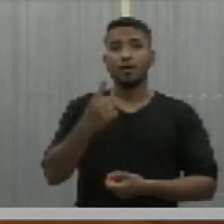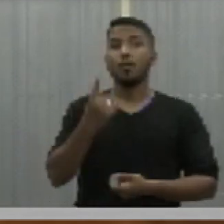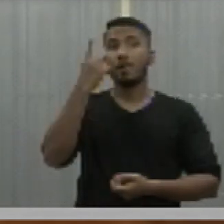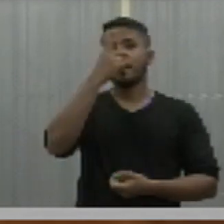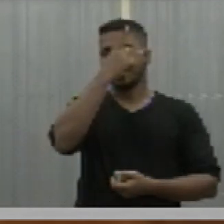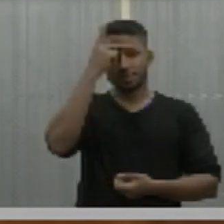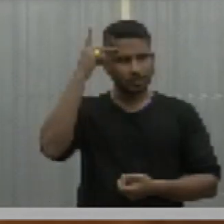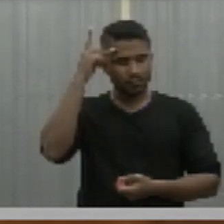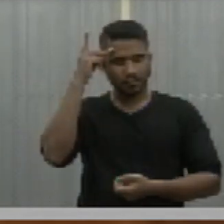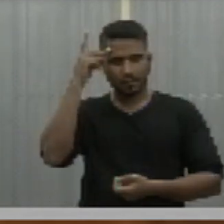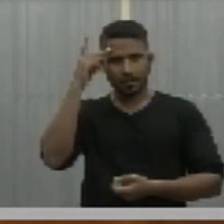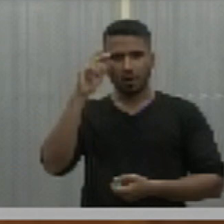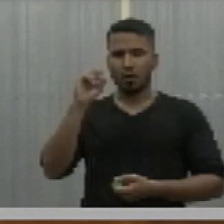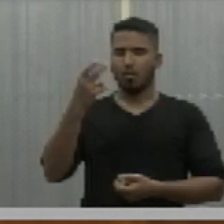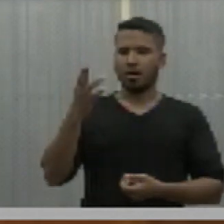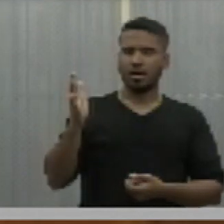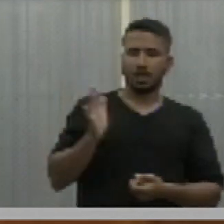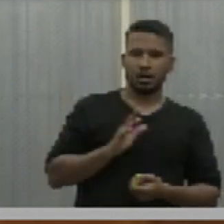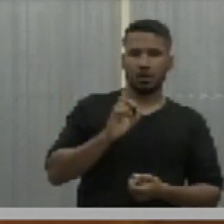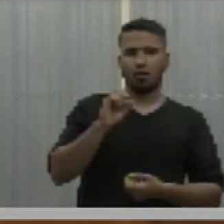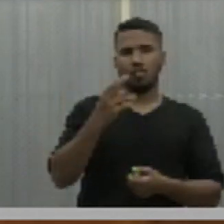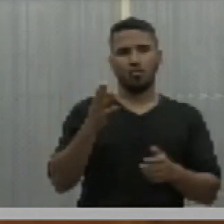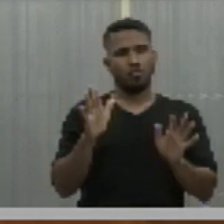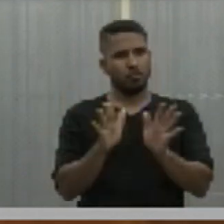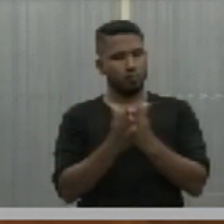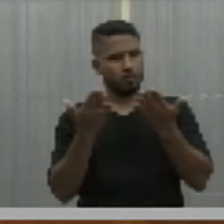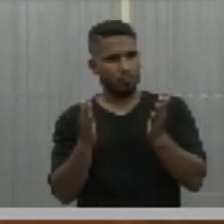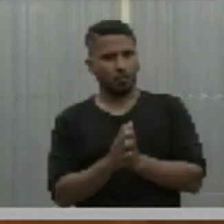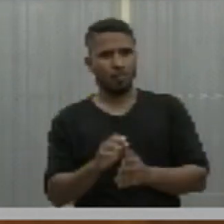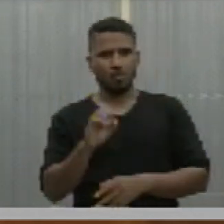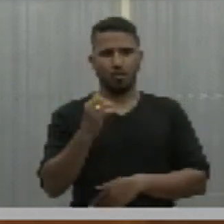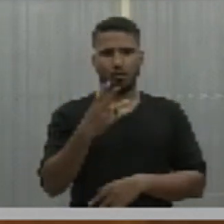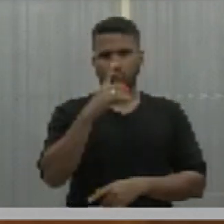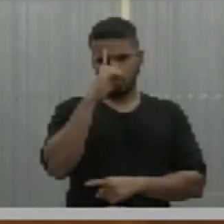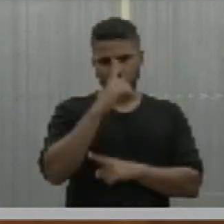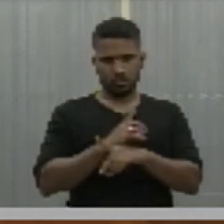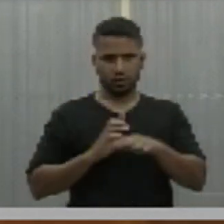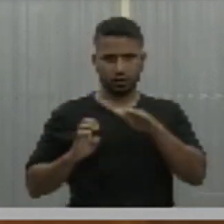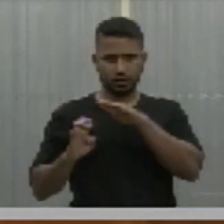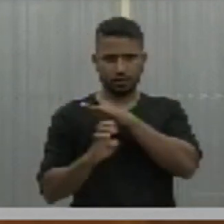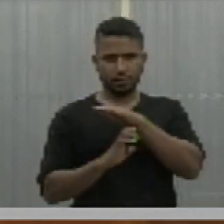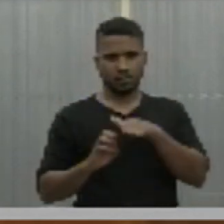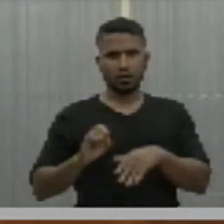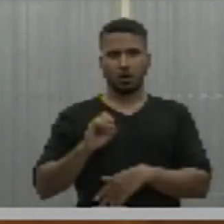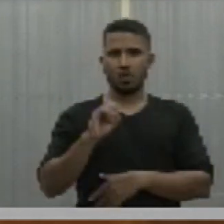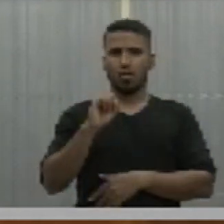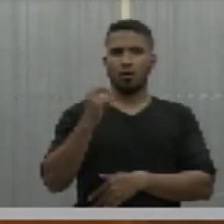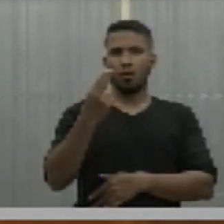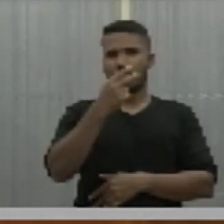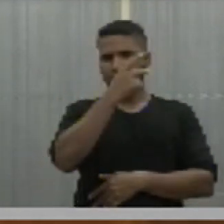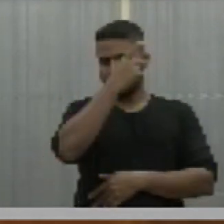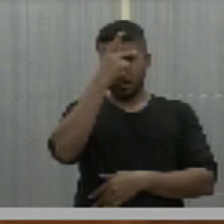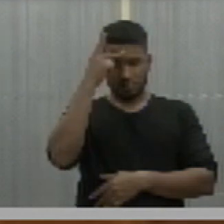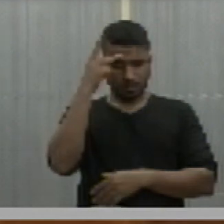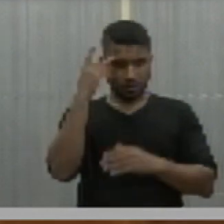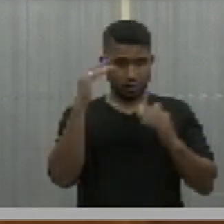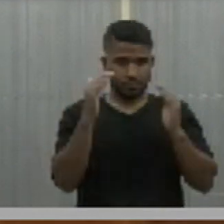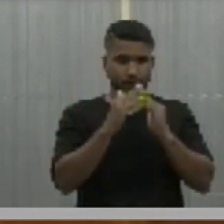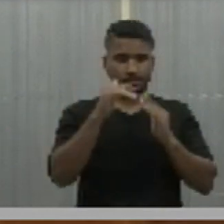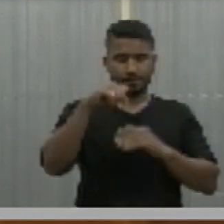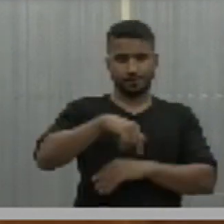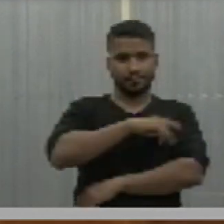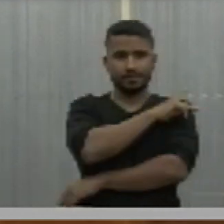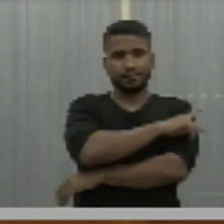sequer, seja rico, seja pobre, seja empresário, seja alguém que mora no Piauí,